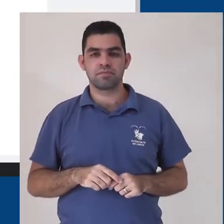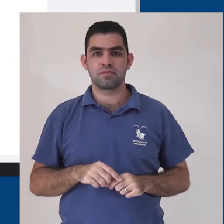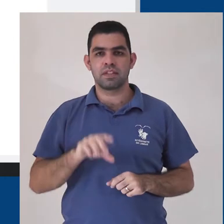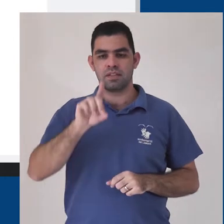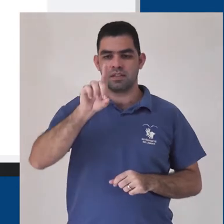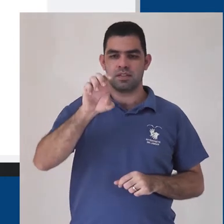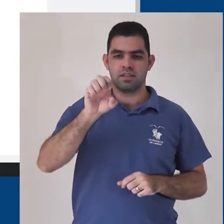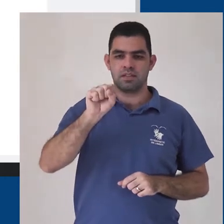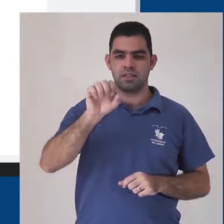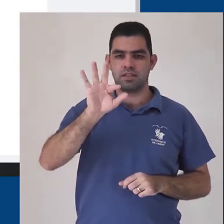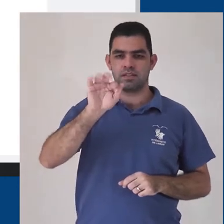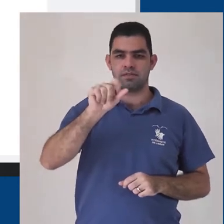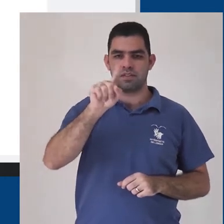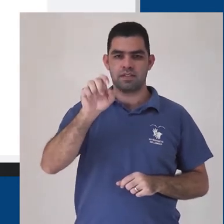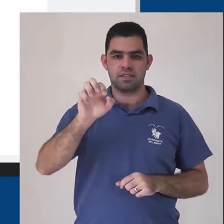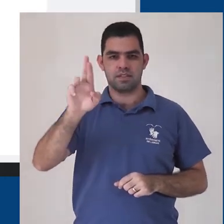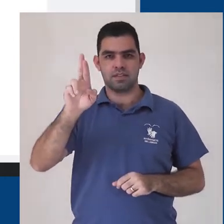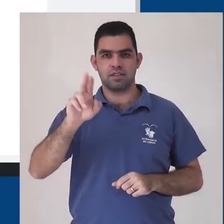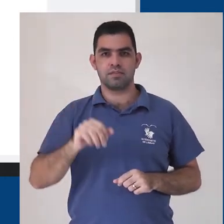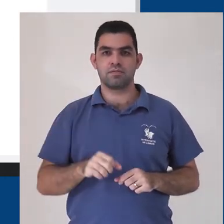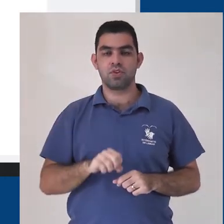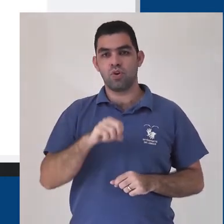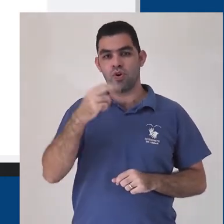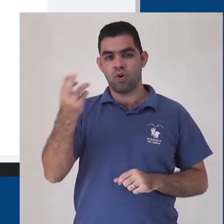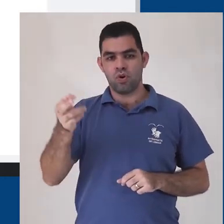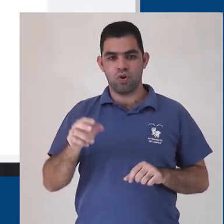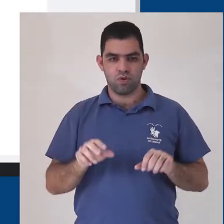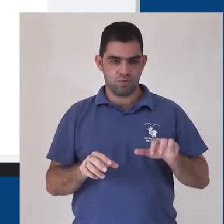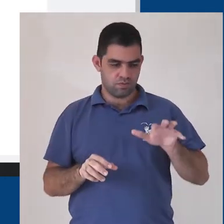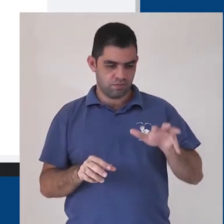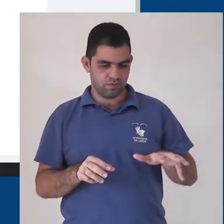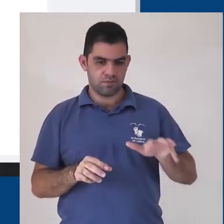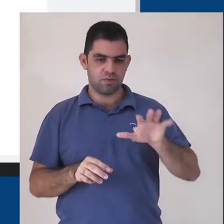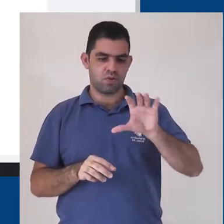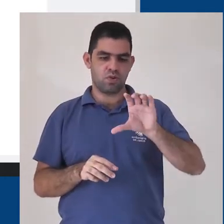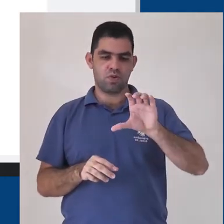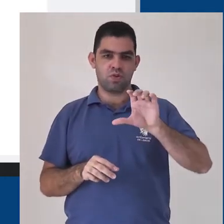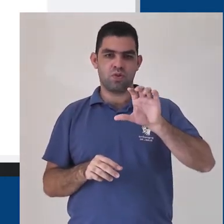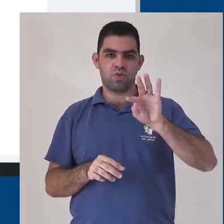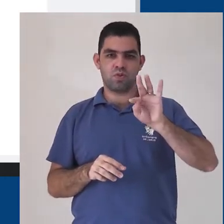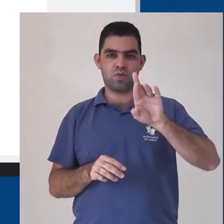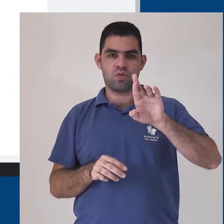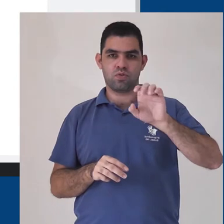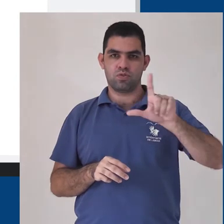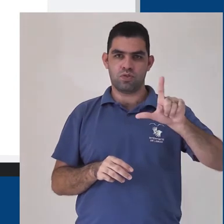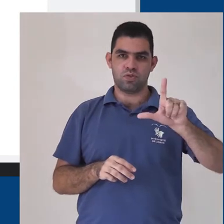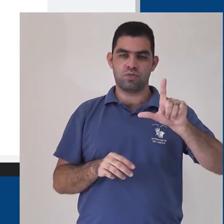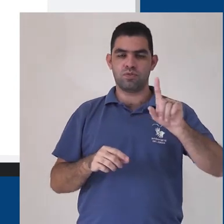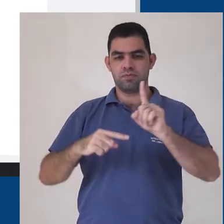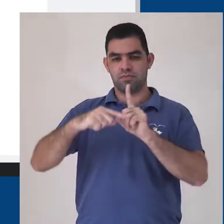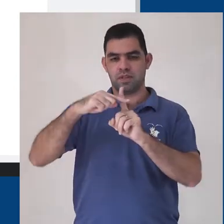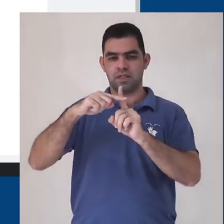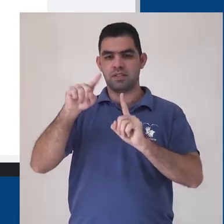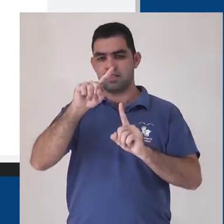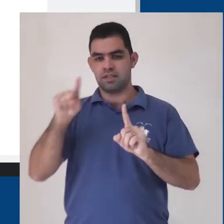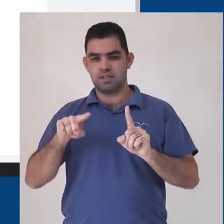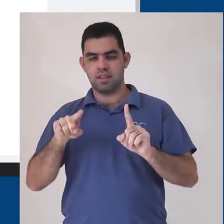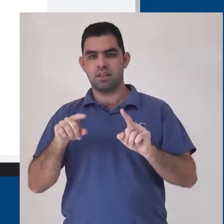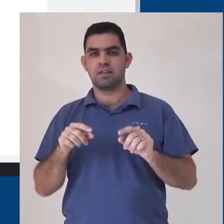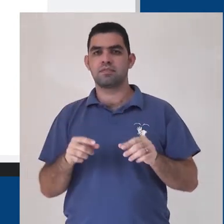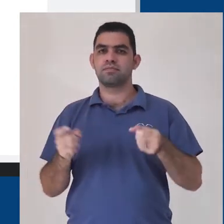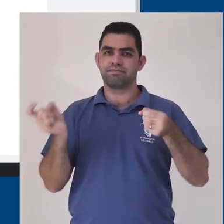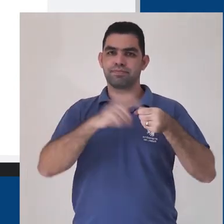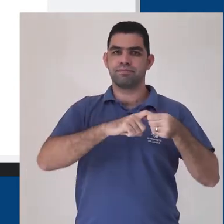do título. Ou simplesmente apertar no nosso teclado a tecla Ctrl mais a letra Z e a ação será desfeita.